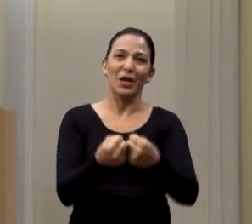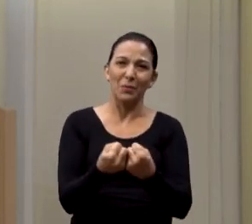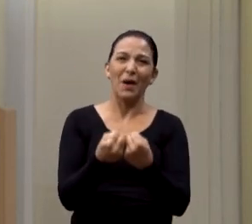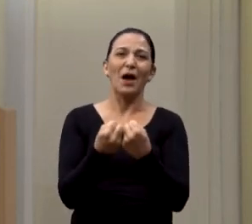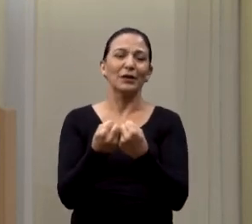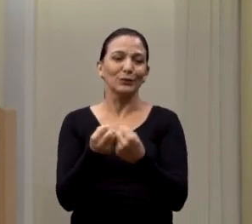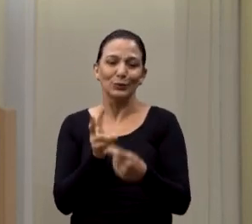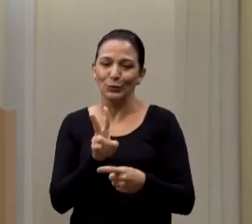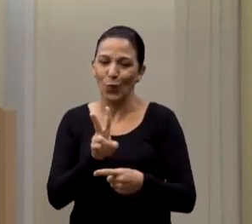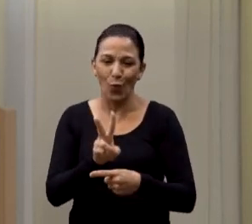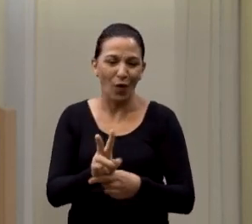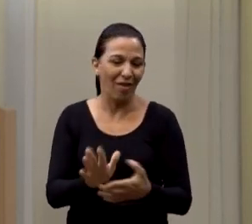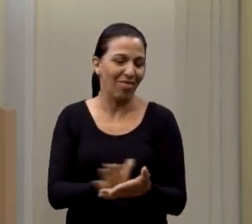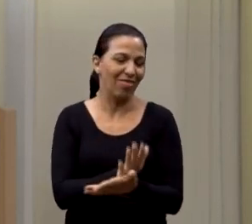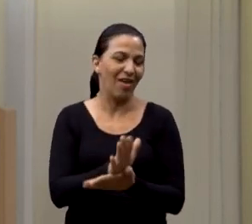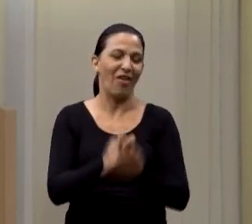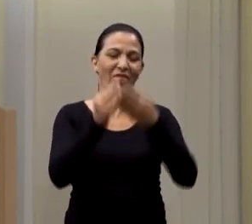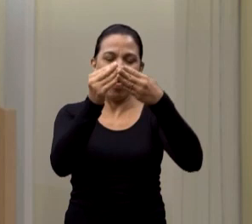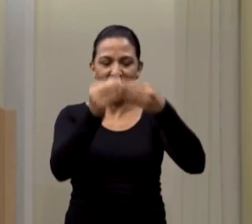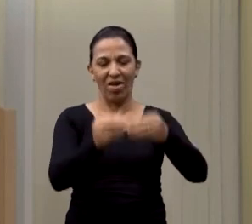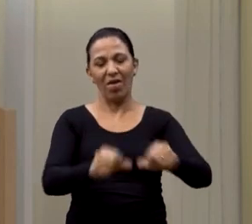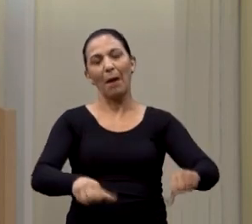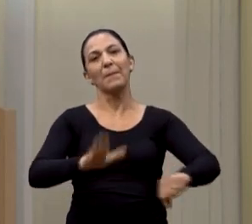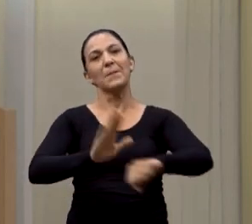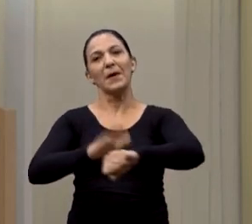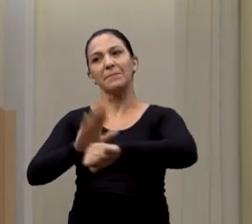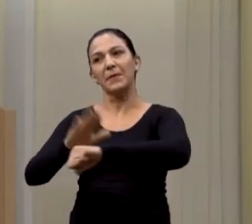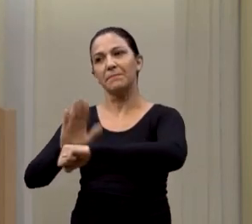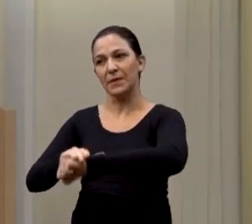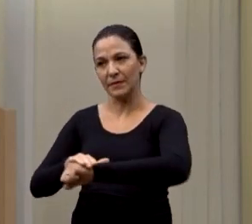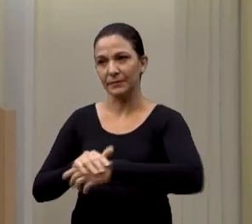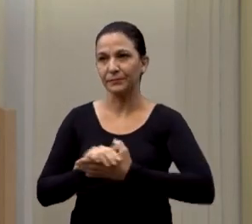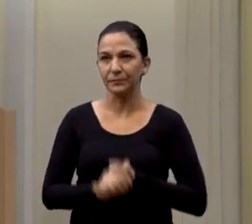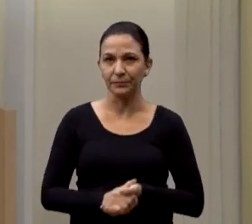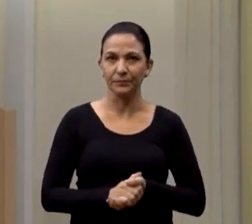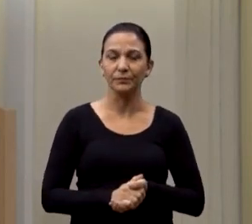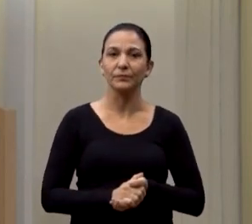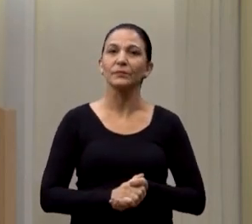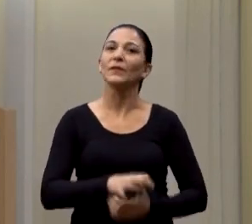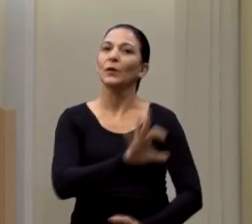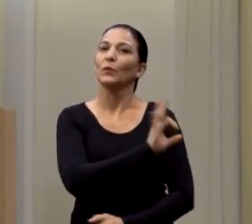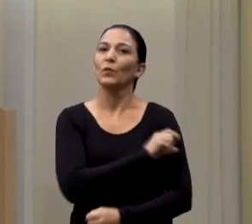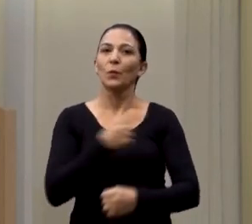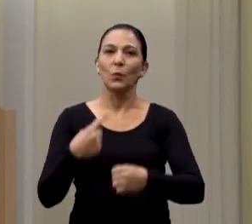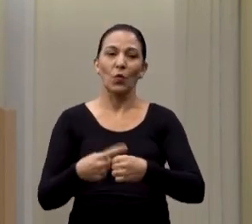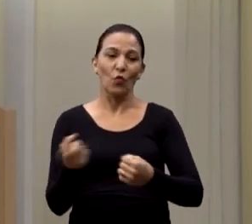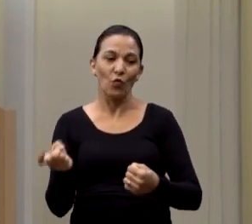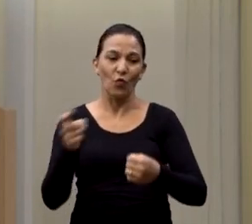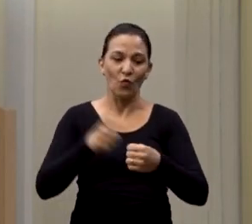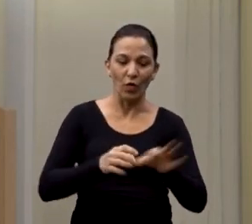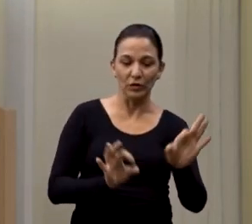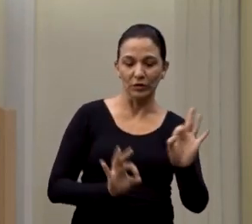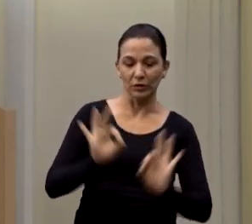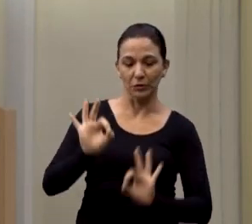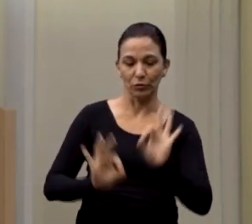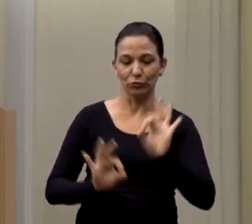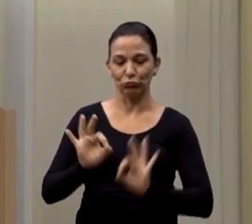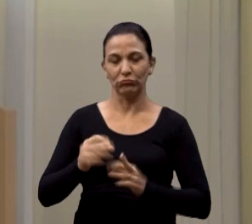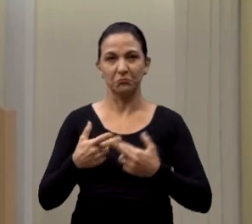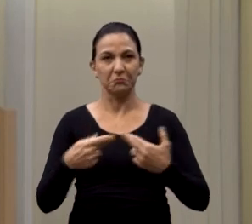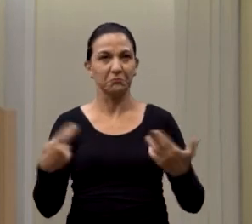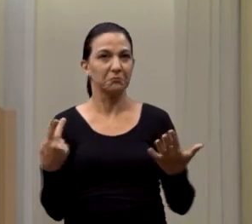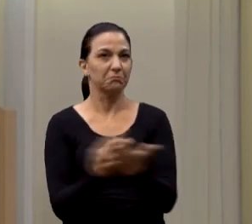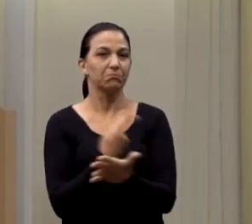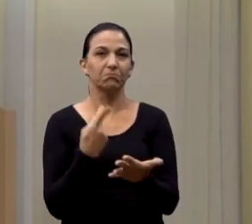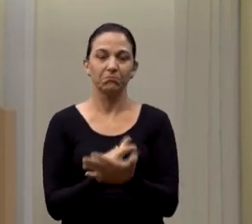perpetua um caminho contrário, ela continua quebrando. Então espero que a prefeitura no bairro volte lá para reparar esse erro e outros que